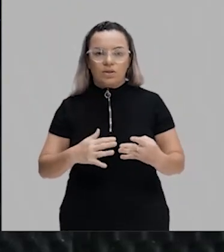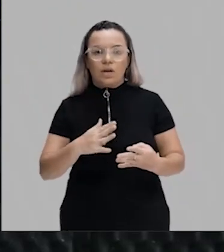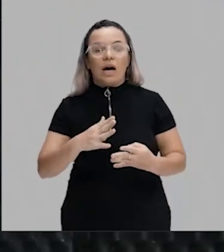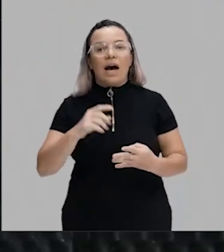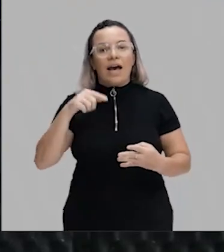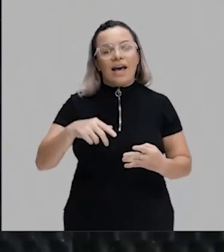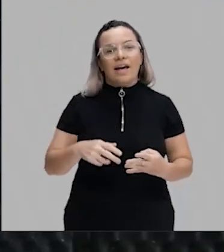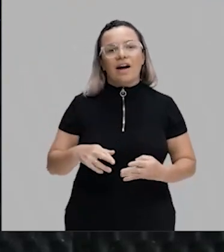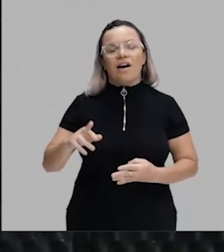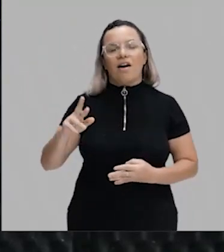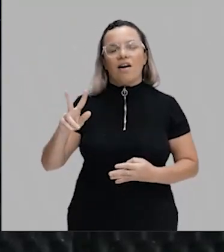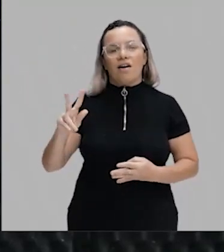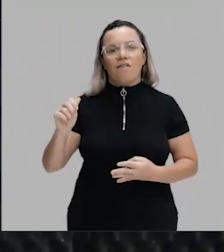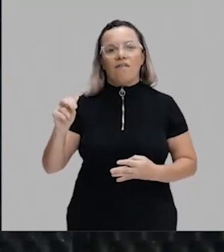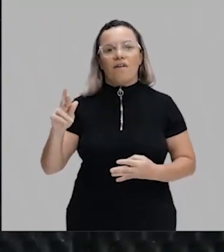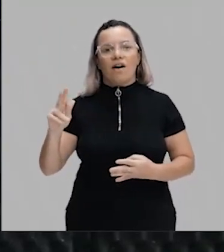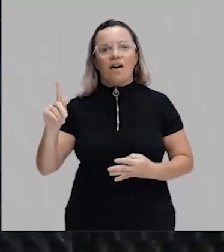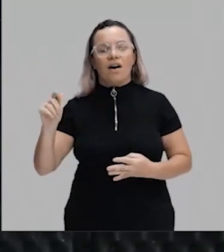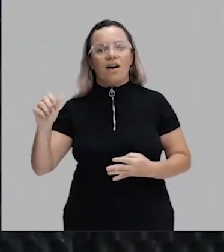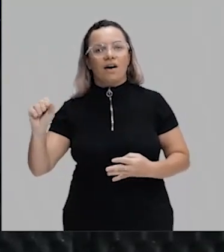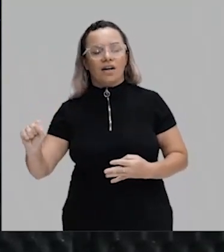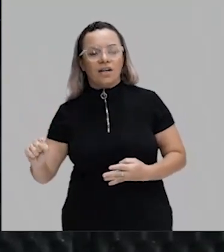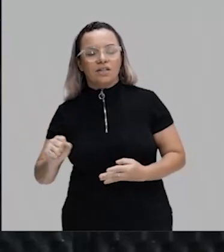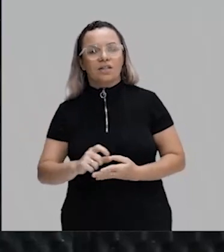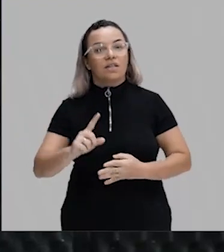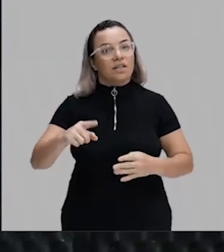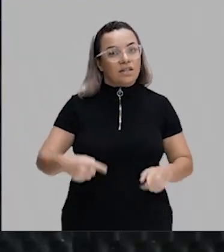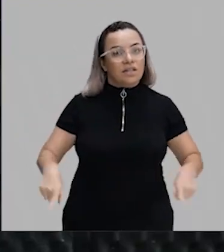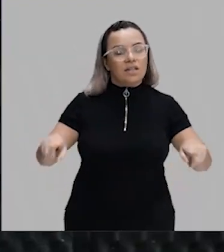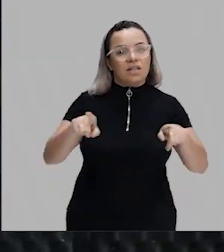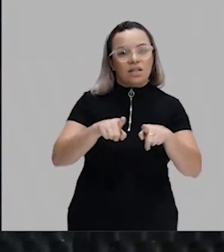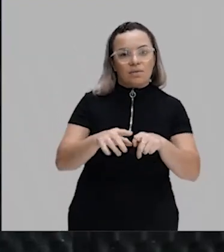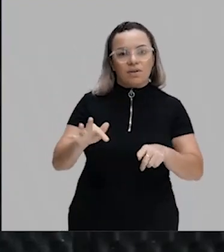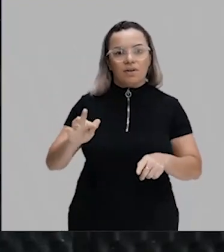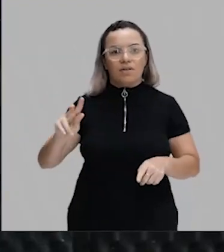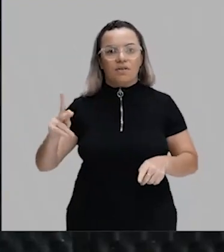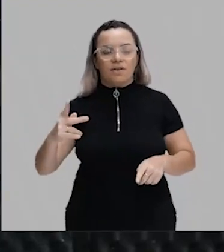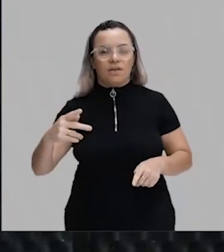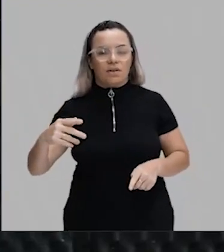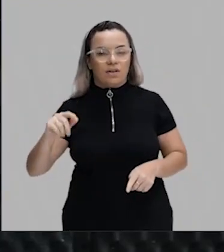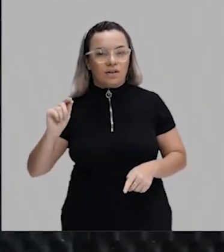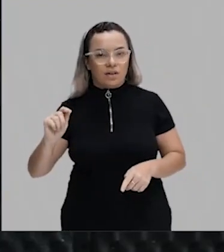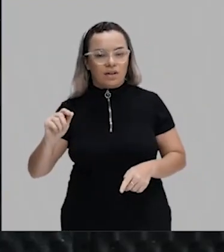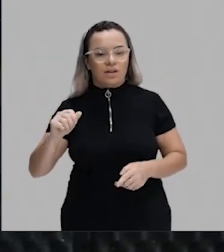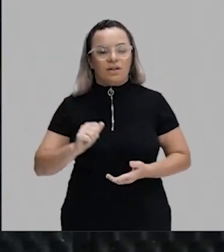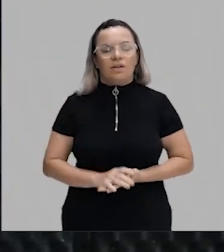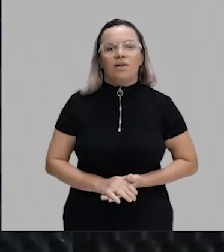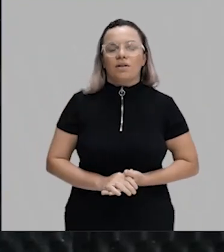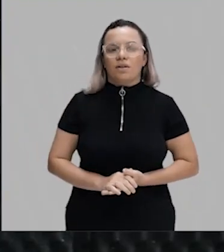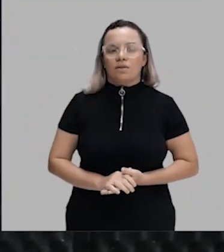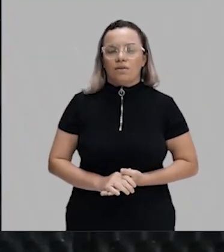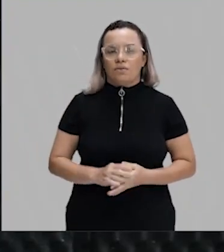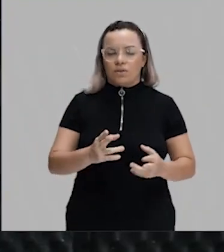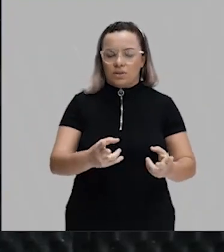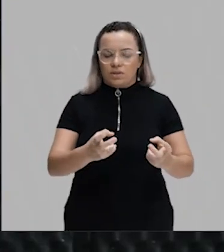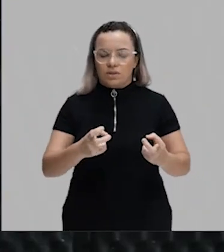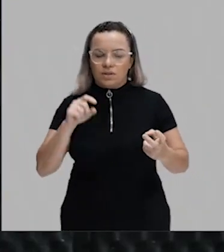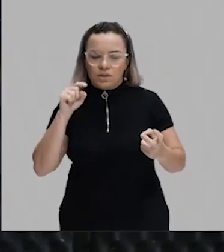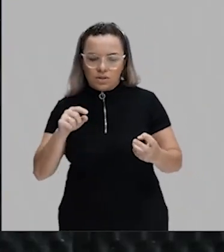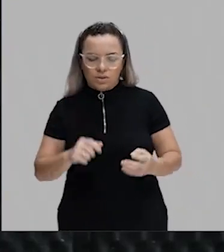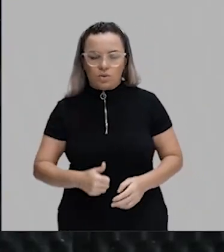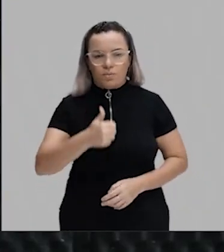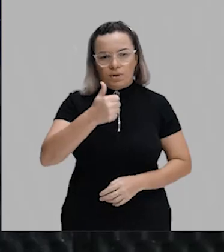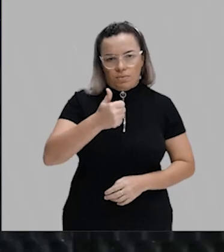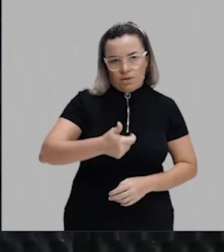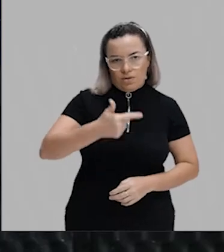era atual. O que é importante perceber, galera, é que na era do primeiro e do segundo reinado, nós vamos ter o desenvolvimento de uma infraestrutura importante,